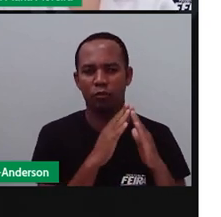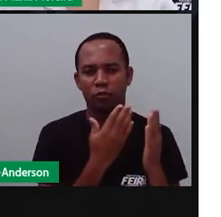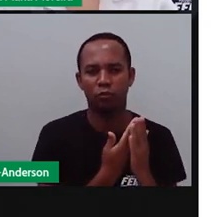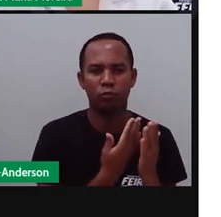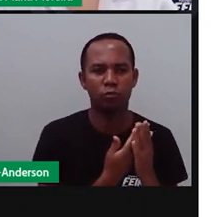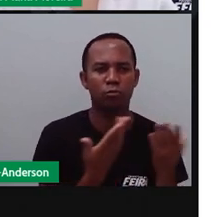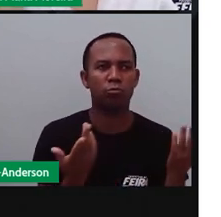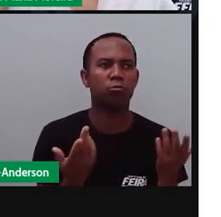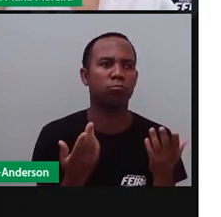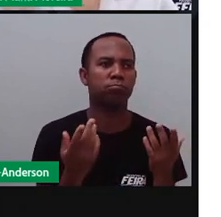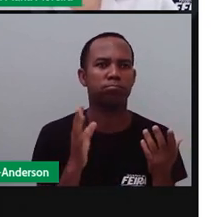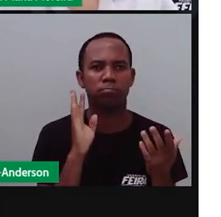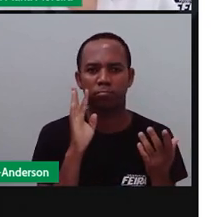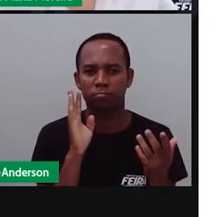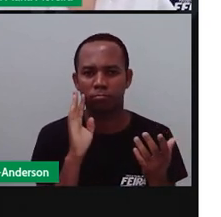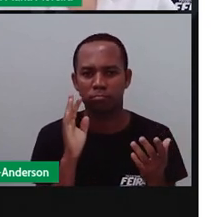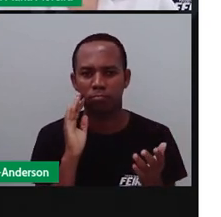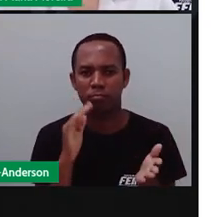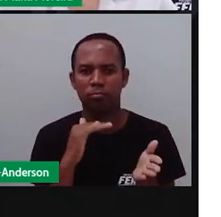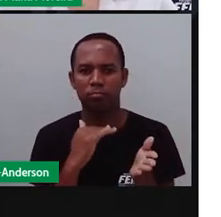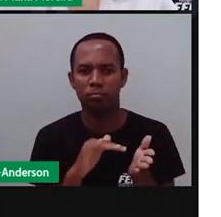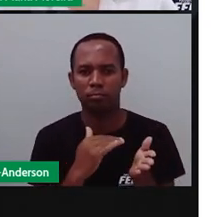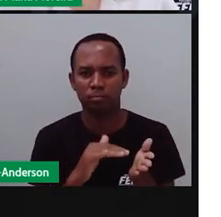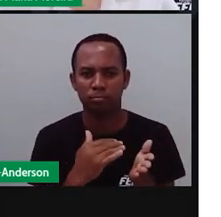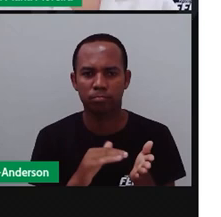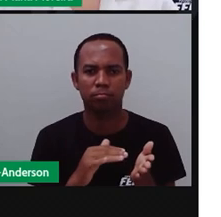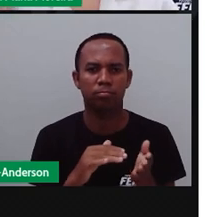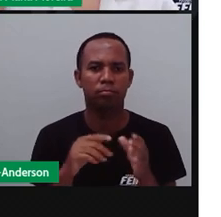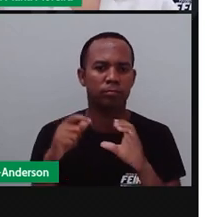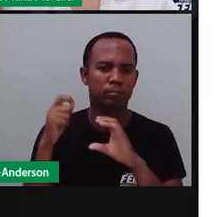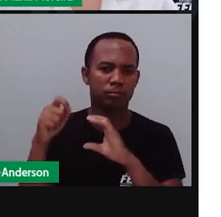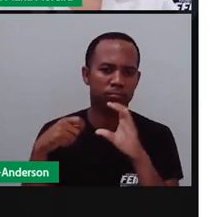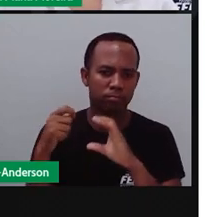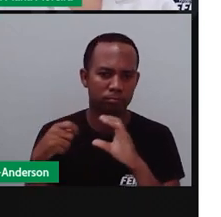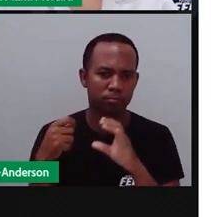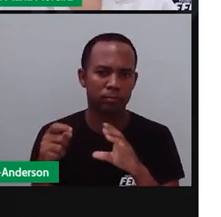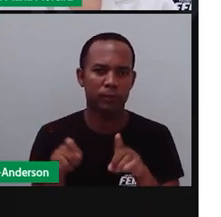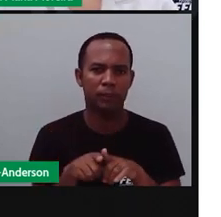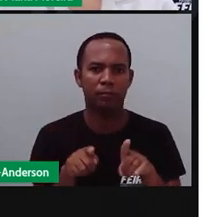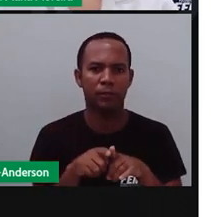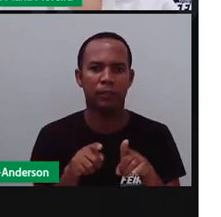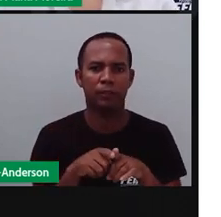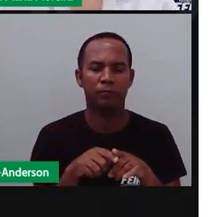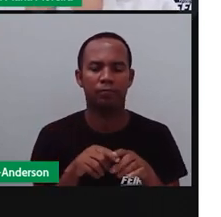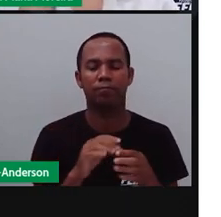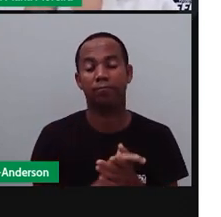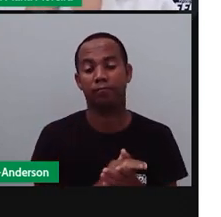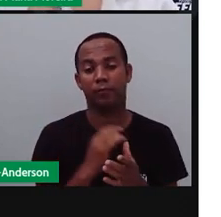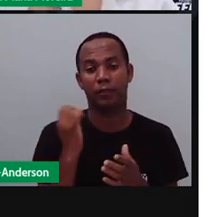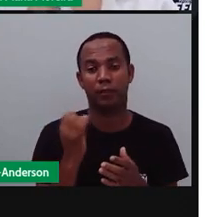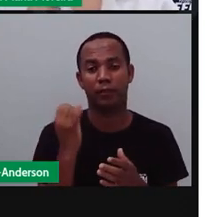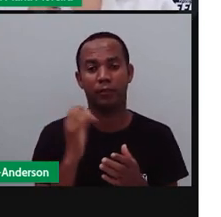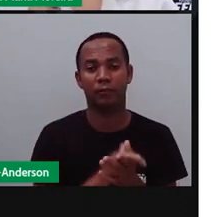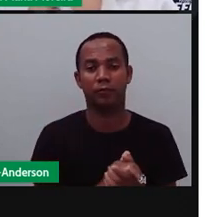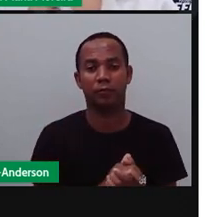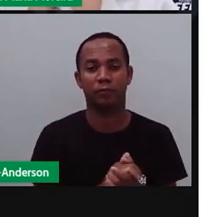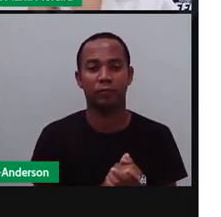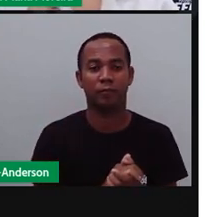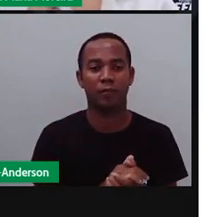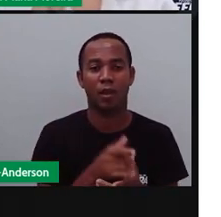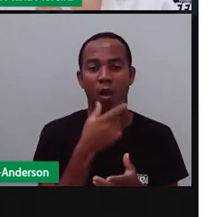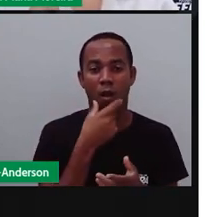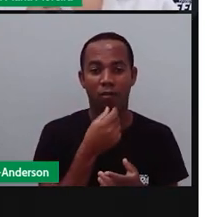vocês curtam, compartilham o vídeo da gente, tá? Com os coleguinhas de vocês, comentem aqui embaixo. Aí, imagine pro agricultor,